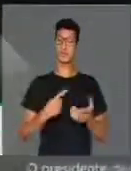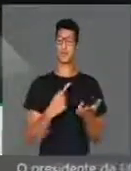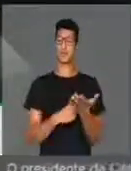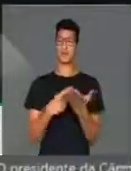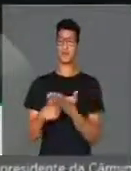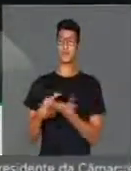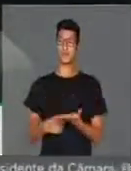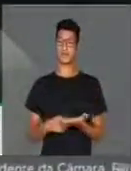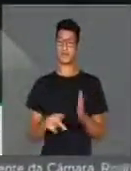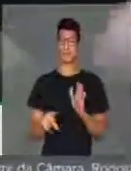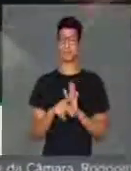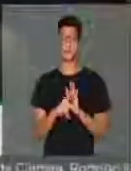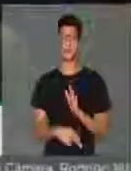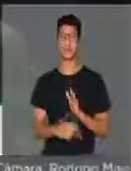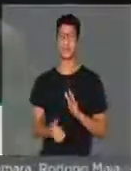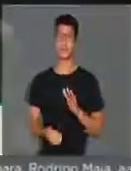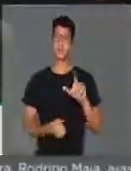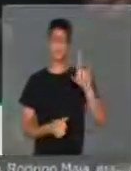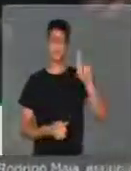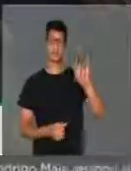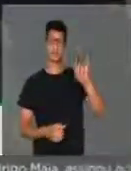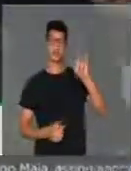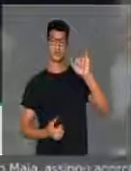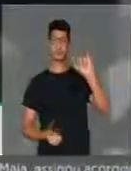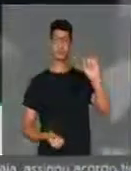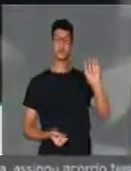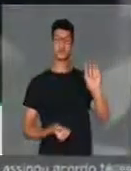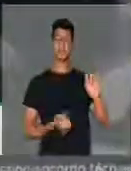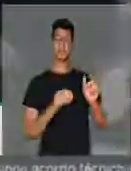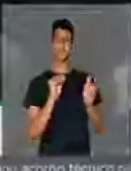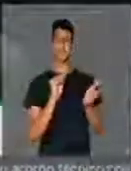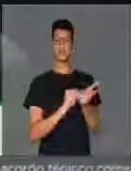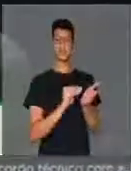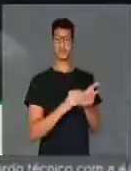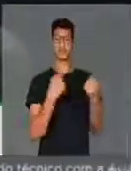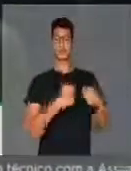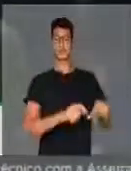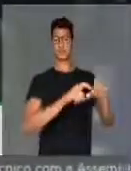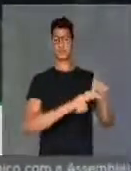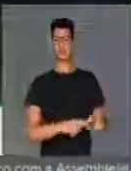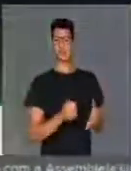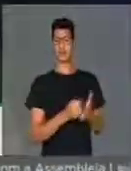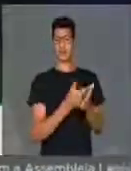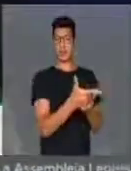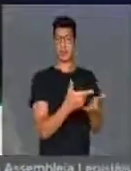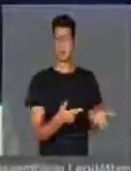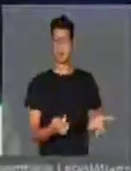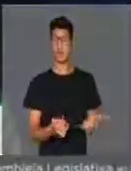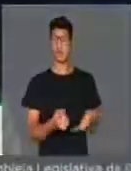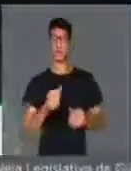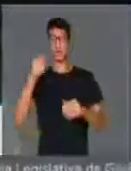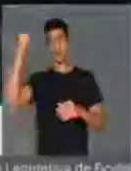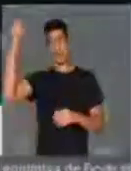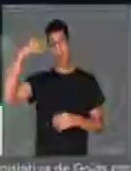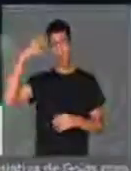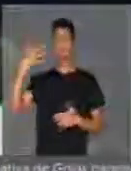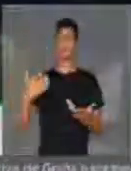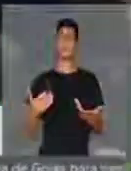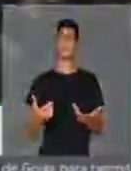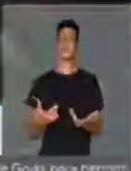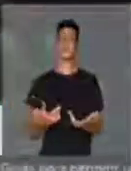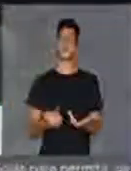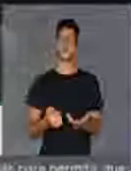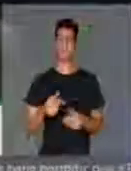renegociação da dívida de quem desempregado deve aluguel, deve a luz, deve